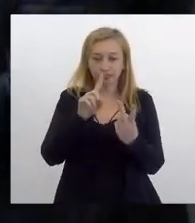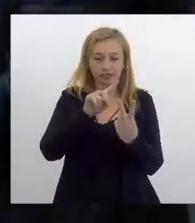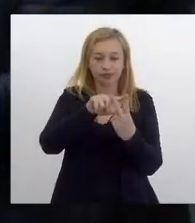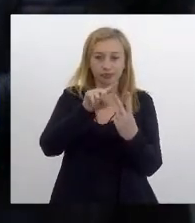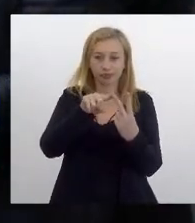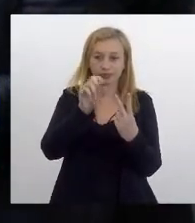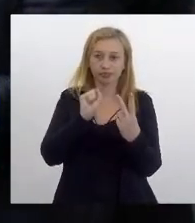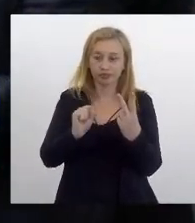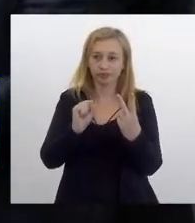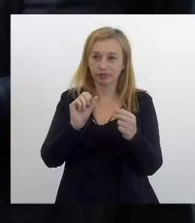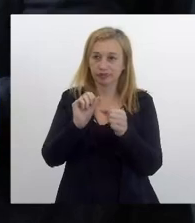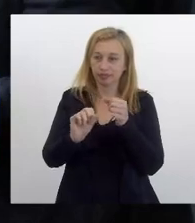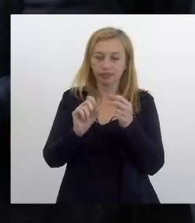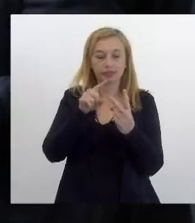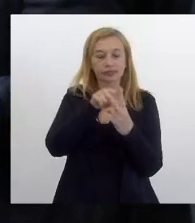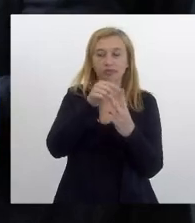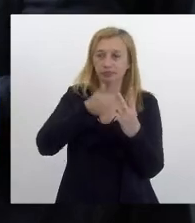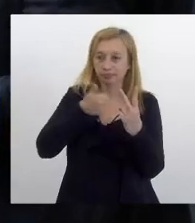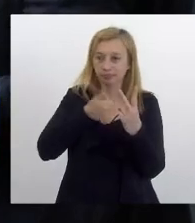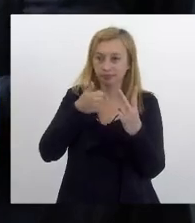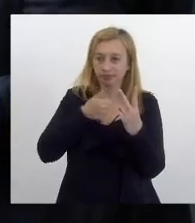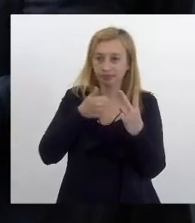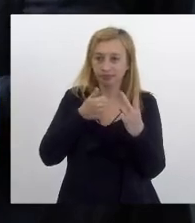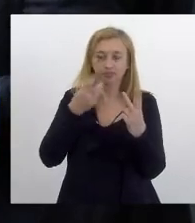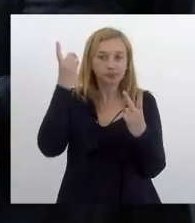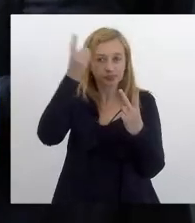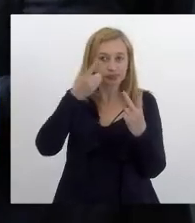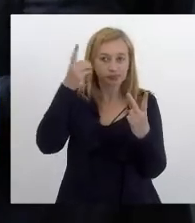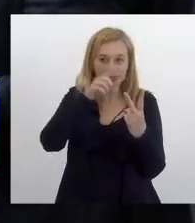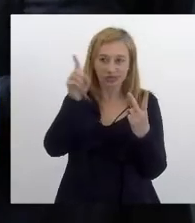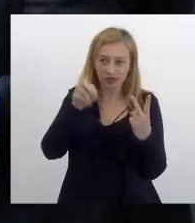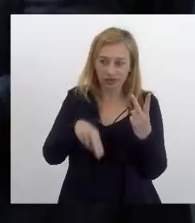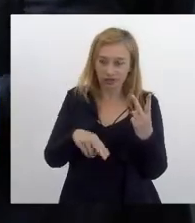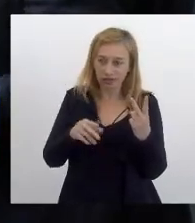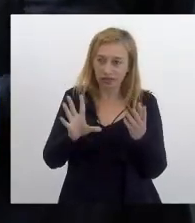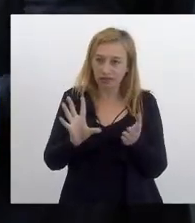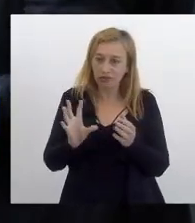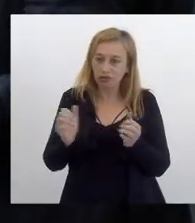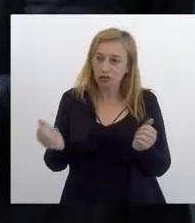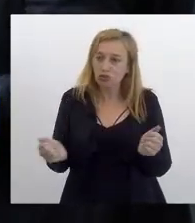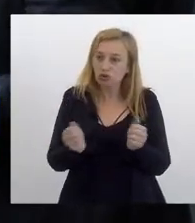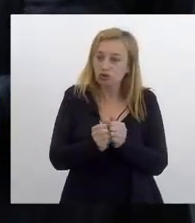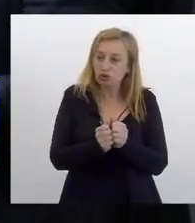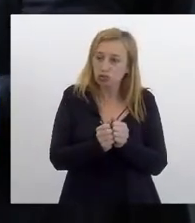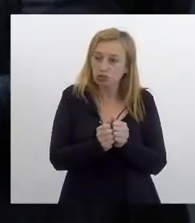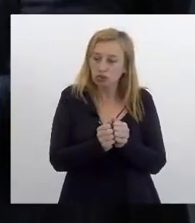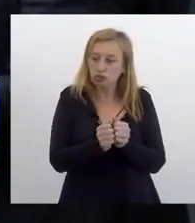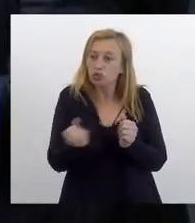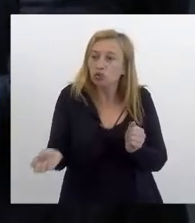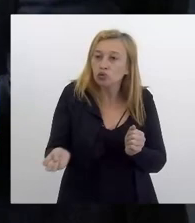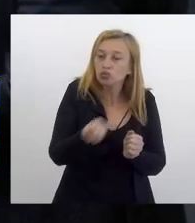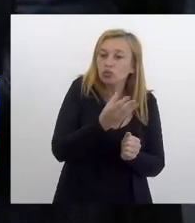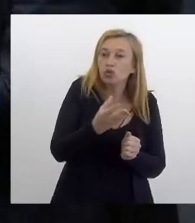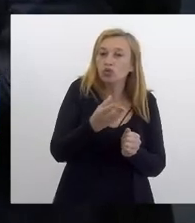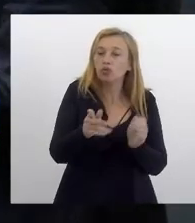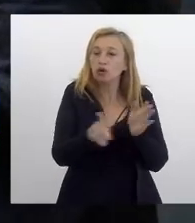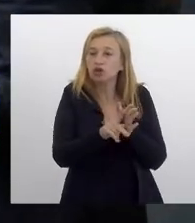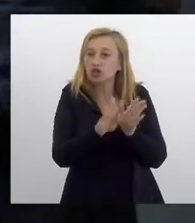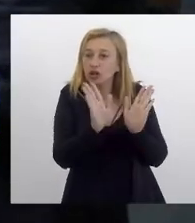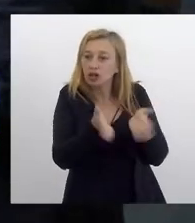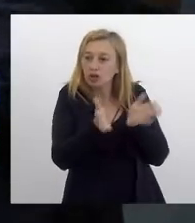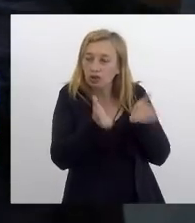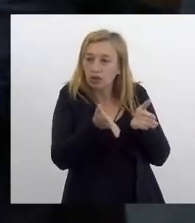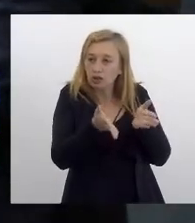fazer isso. A primeira seria, deputada Zeidã protocolava, teria que protocolar um novo projeto agora,